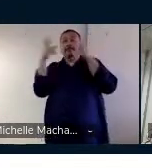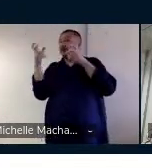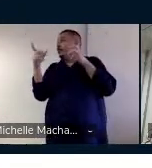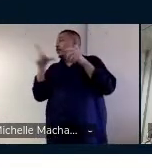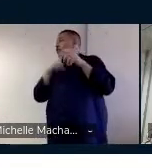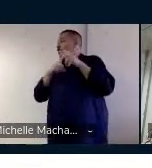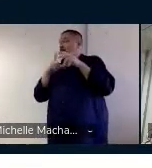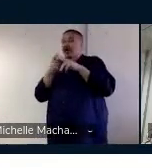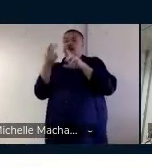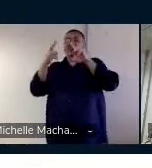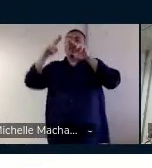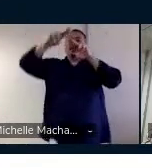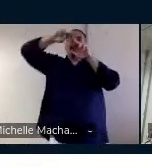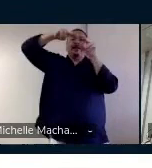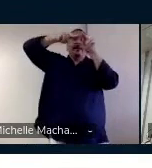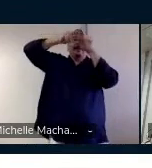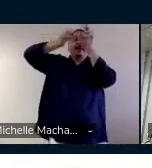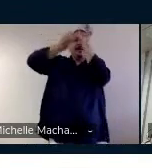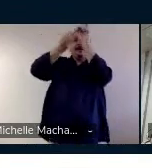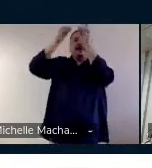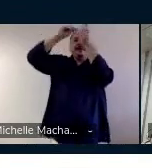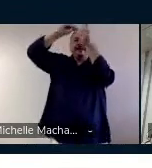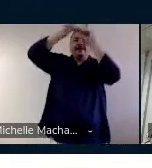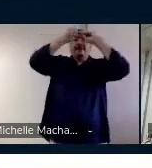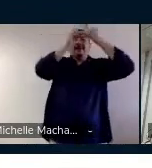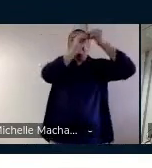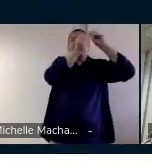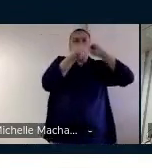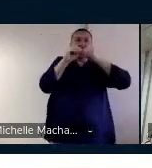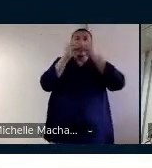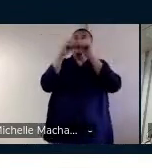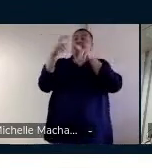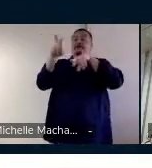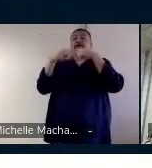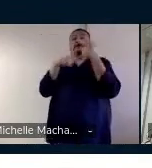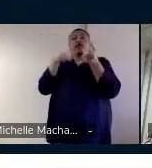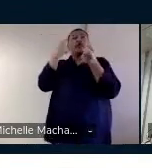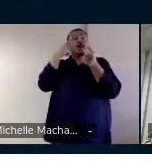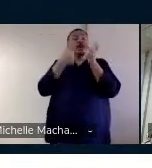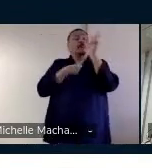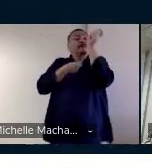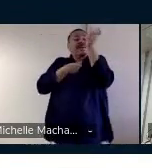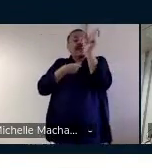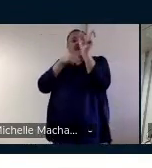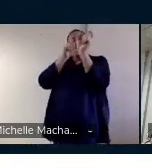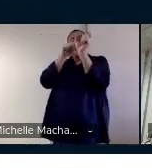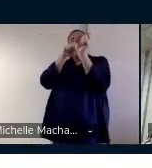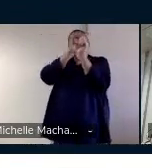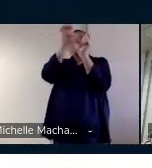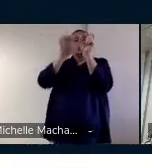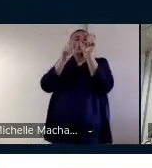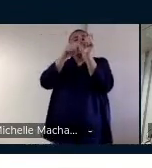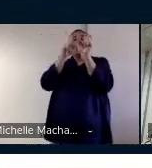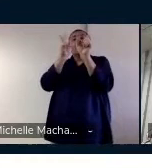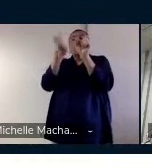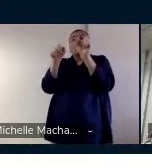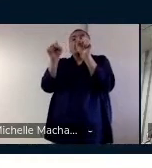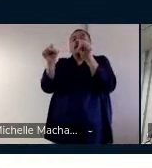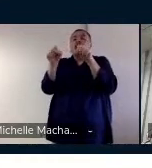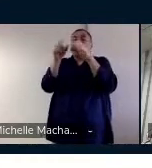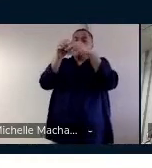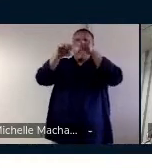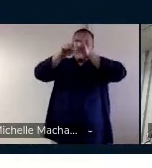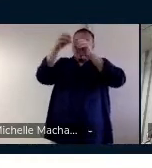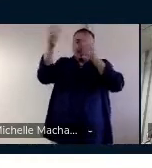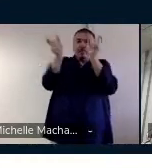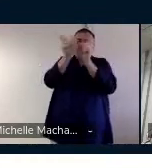pecinhas de quebra-cabeça, porque a gente considerou a estrutura da palavra como se fosse um quebra-cabeça. Então, quando você vai